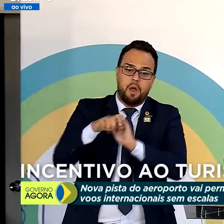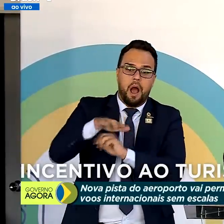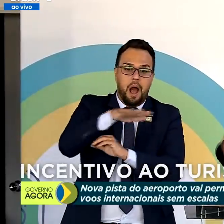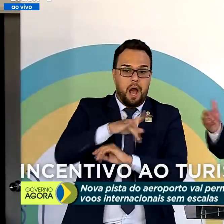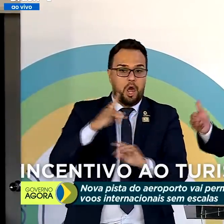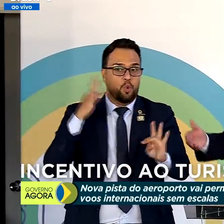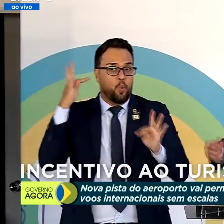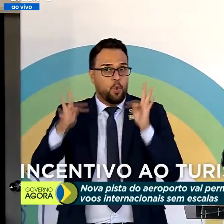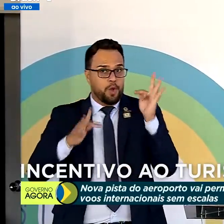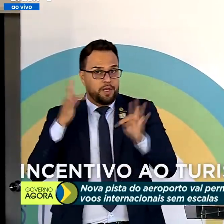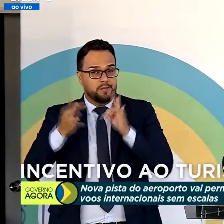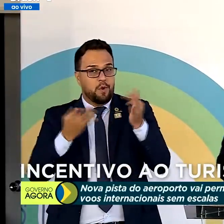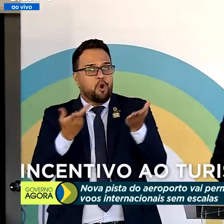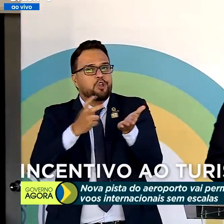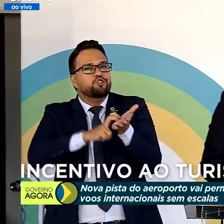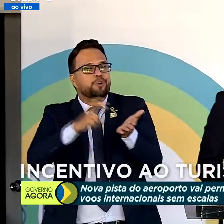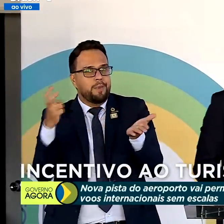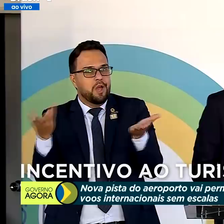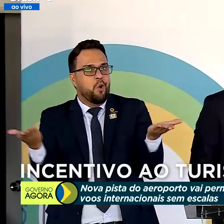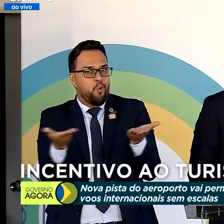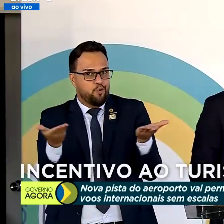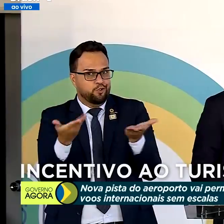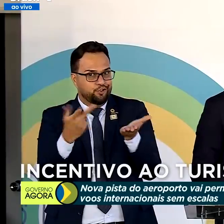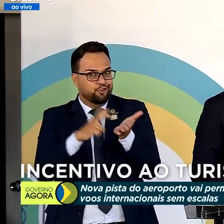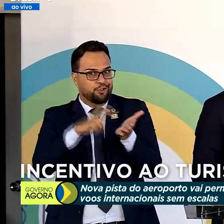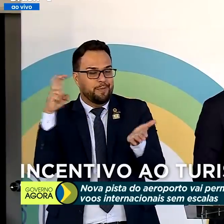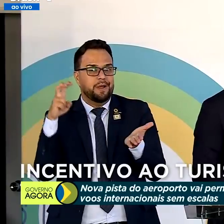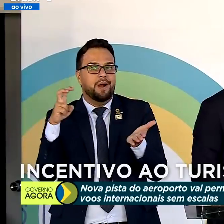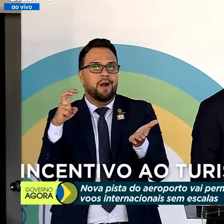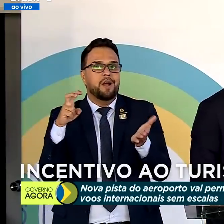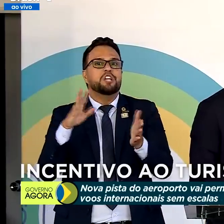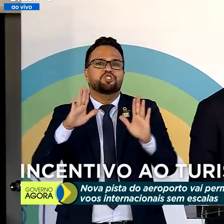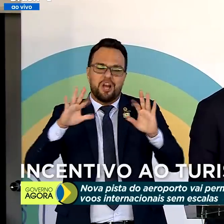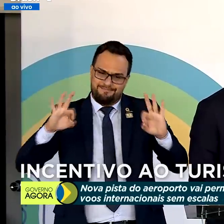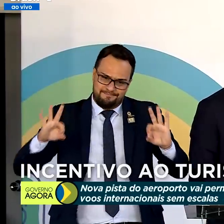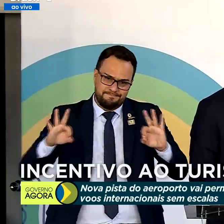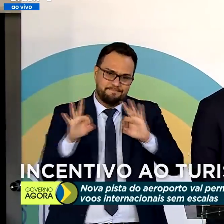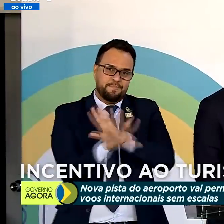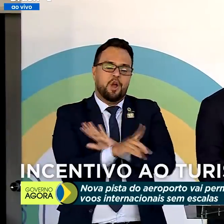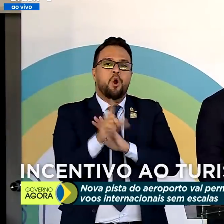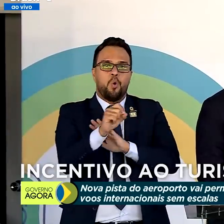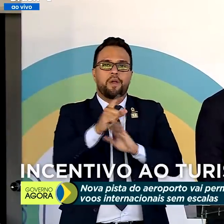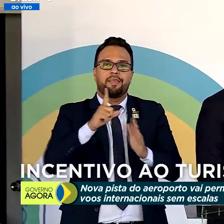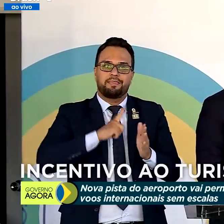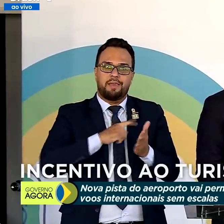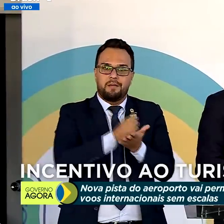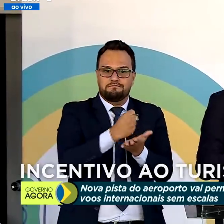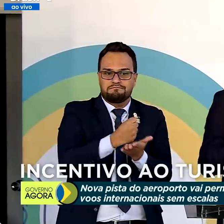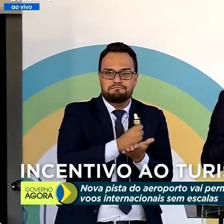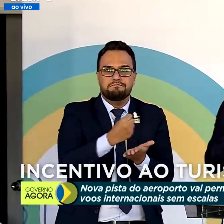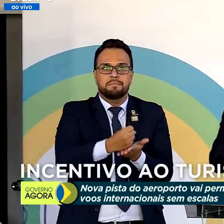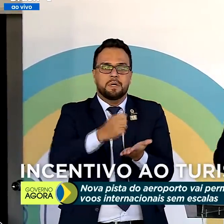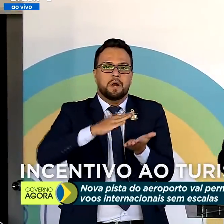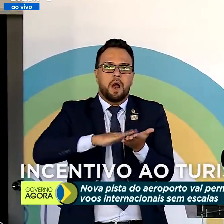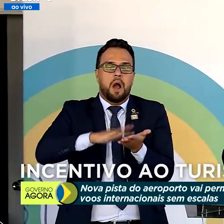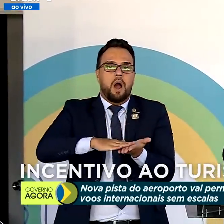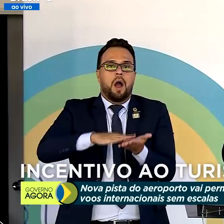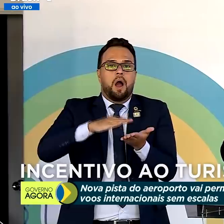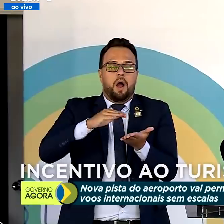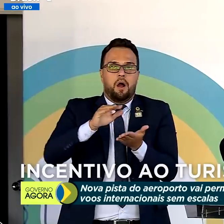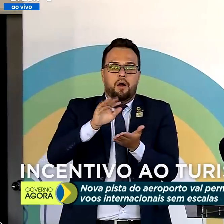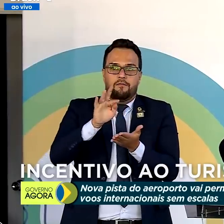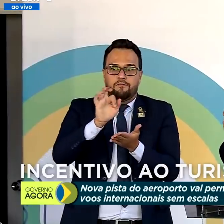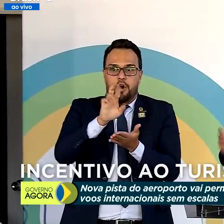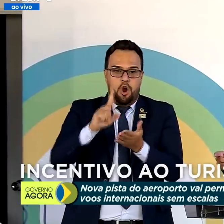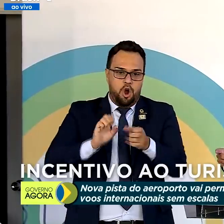Hoje, agora pela manhã, nós acabamos de colocar as concessões do aeroporto de Foz do Iguaçu, do aeroporto de Londrina,